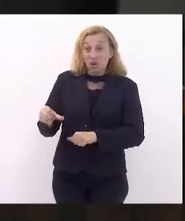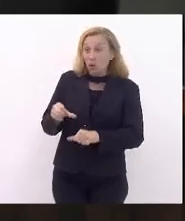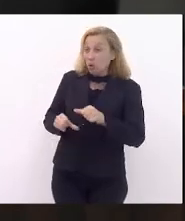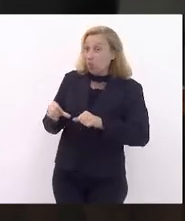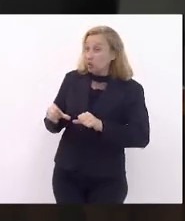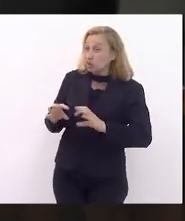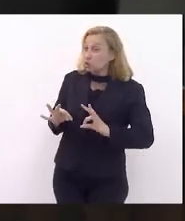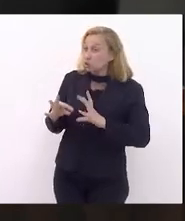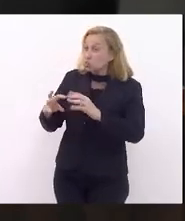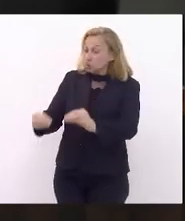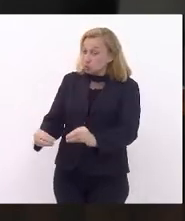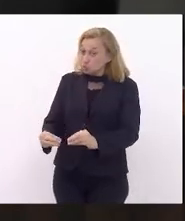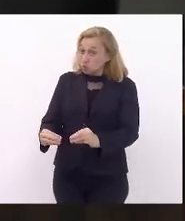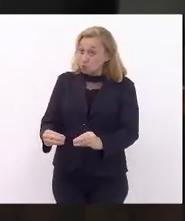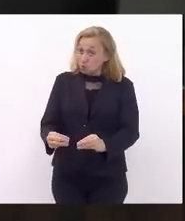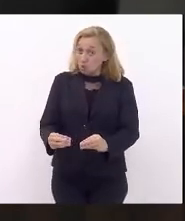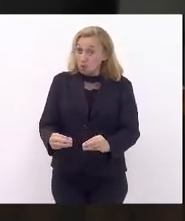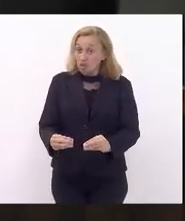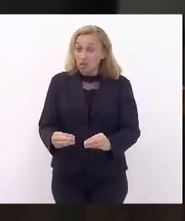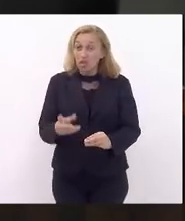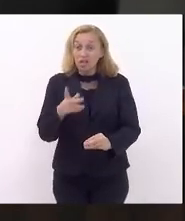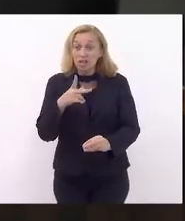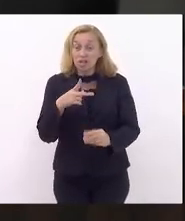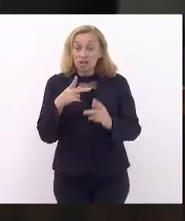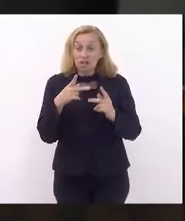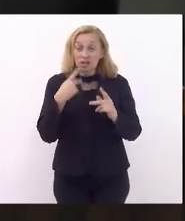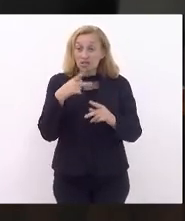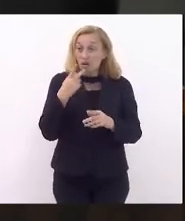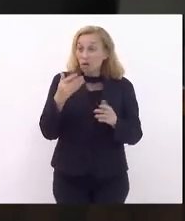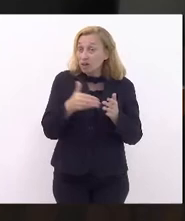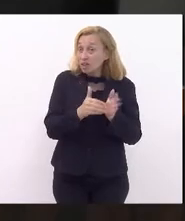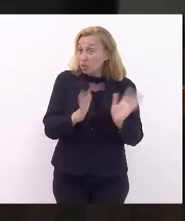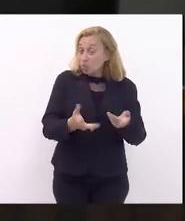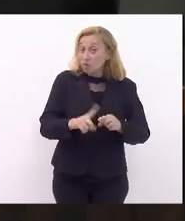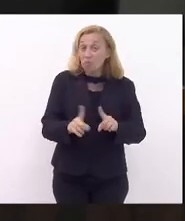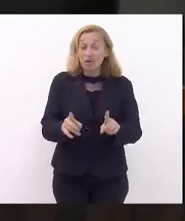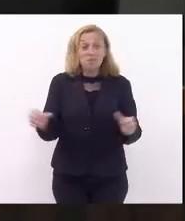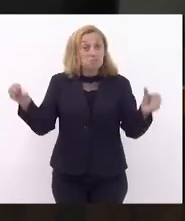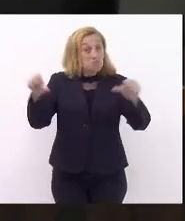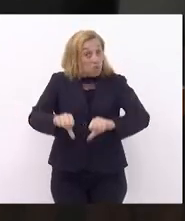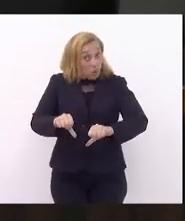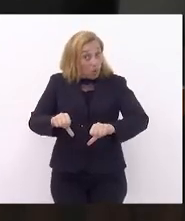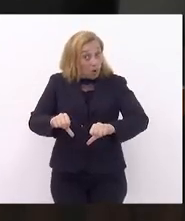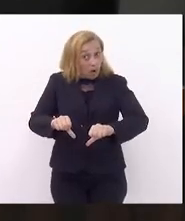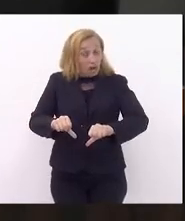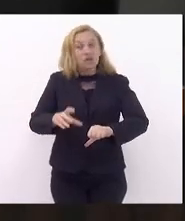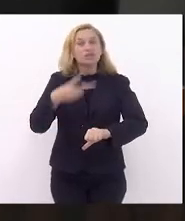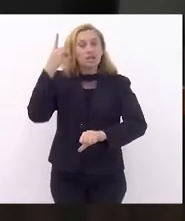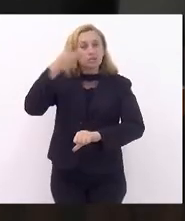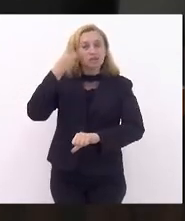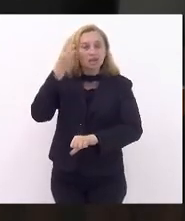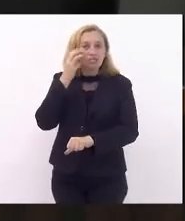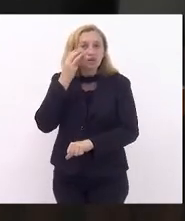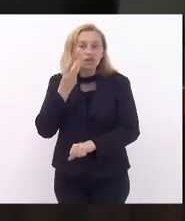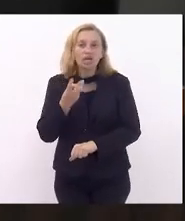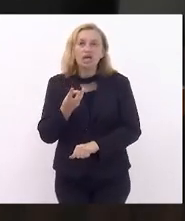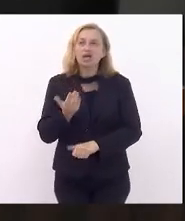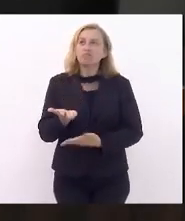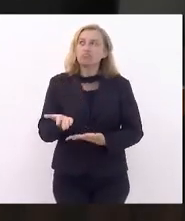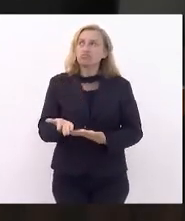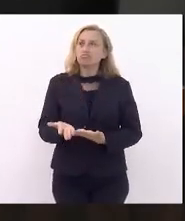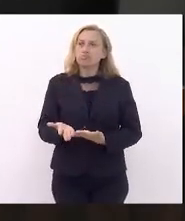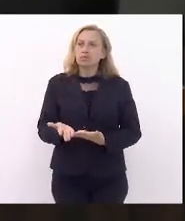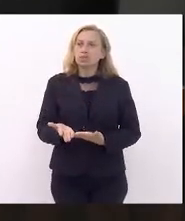tudo que pregou até então. Mas pior que isso, deputado Valdeck, é que